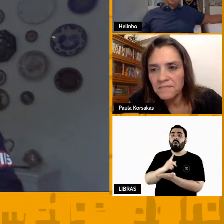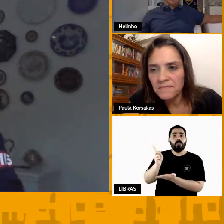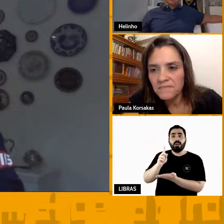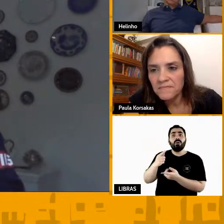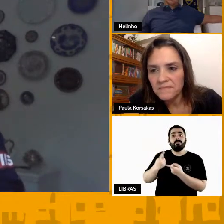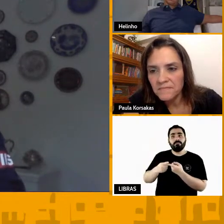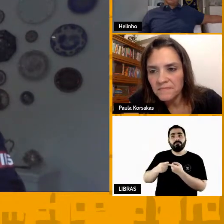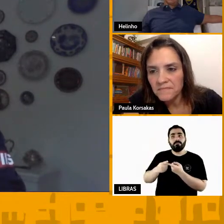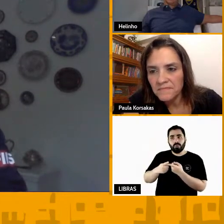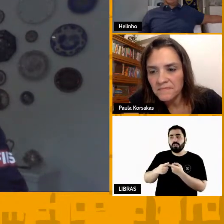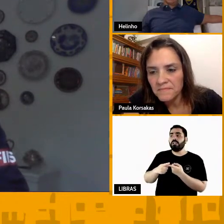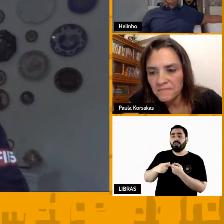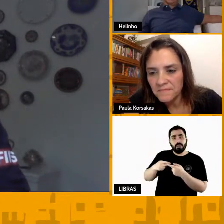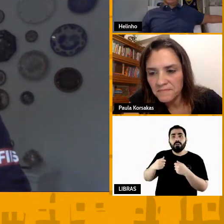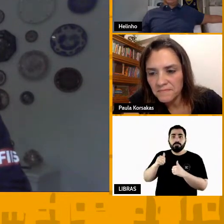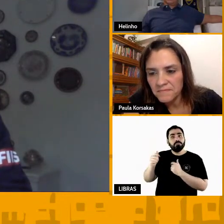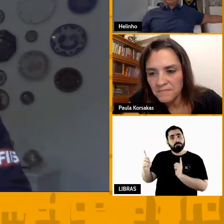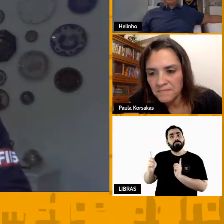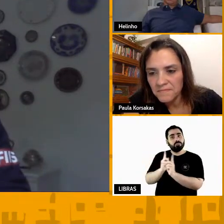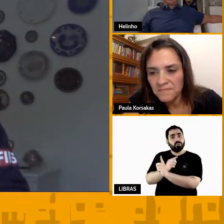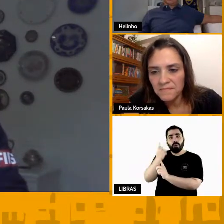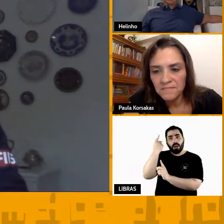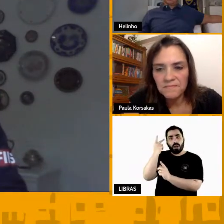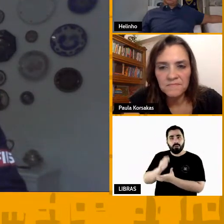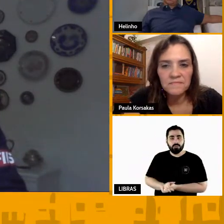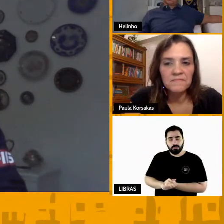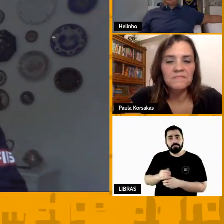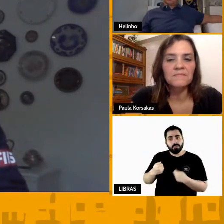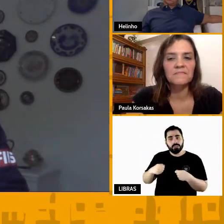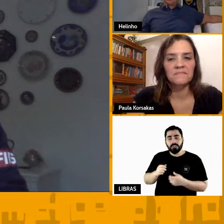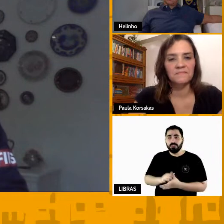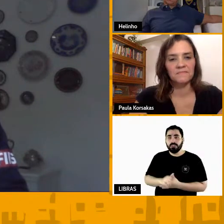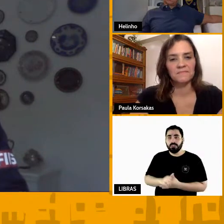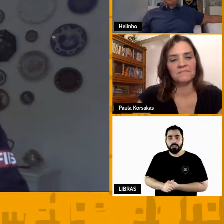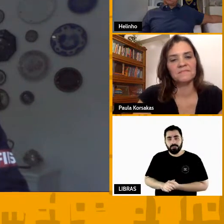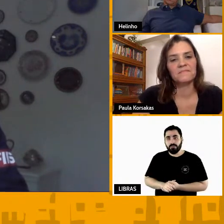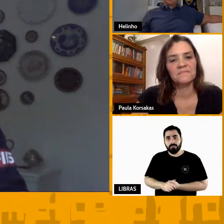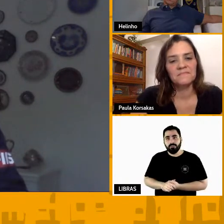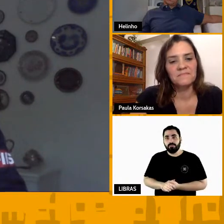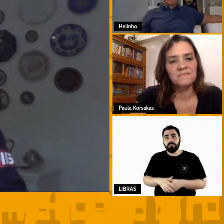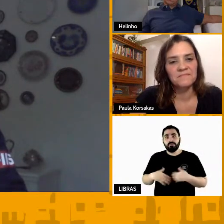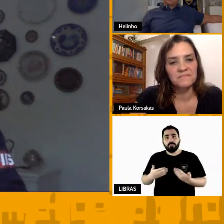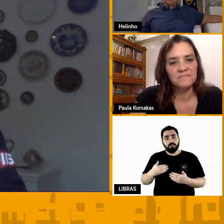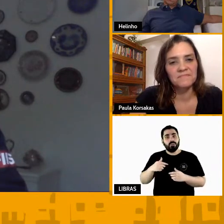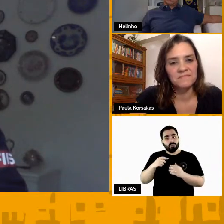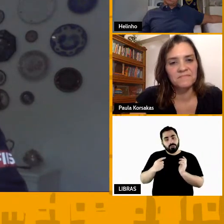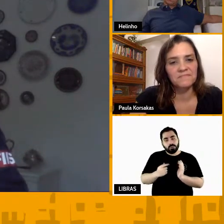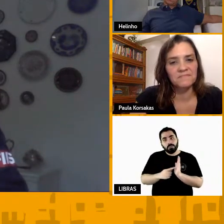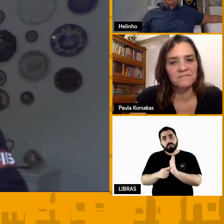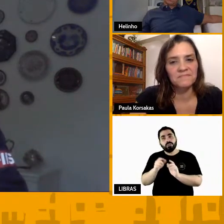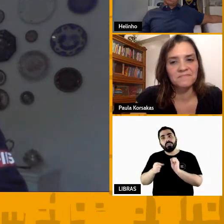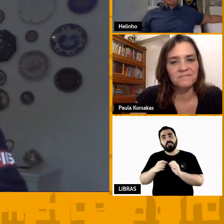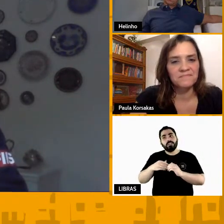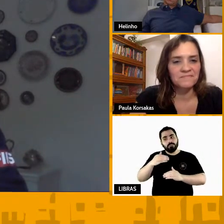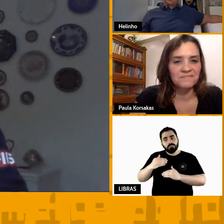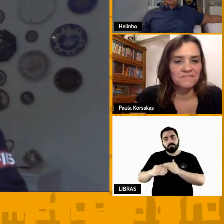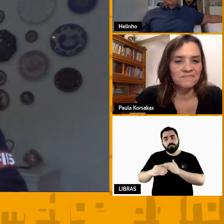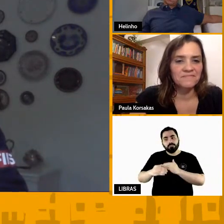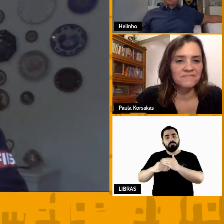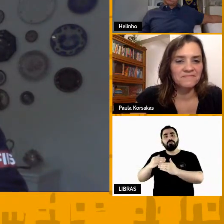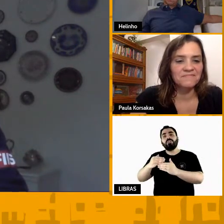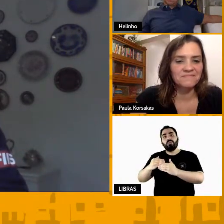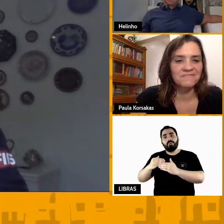o que pode interferir no andamento, né? E na produção dele no futuro. Então, são alguns